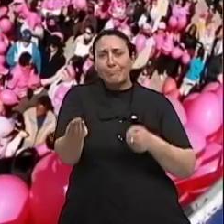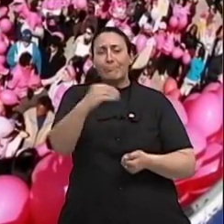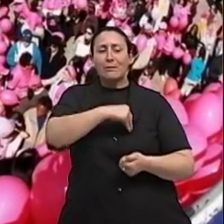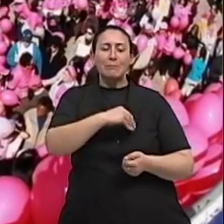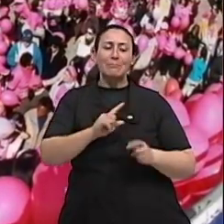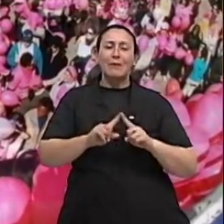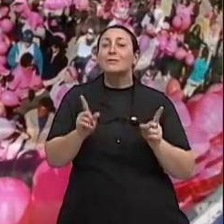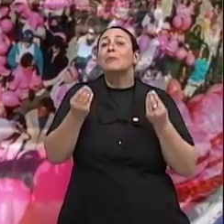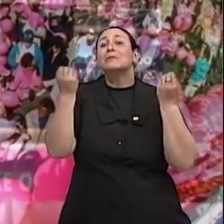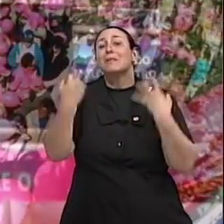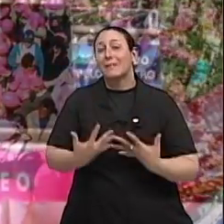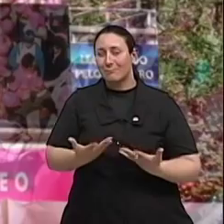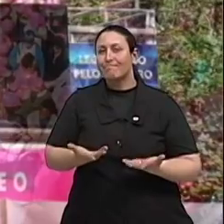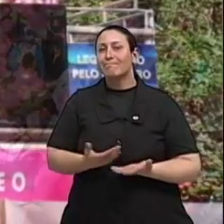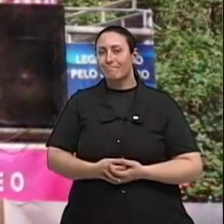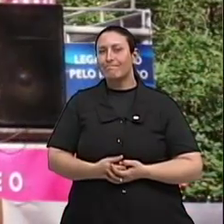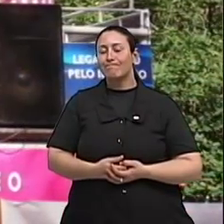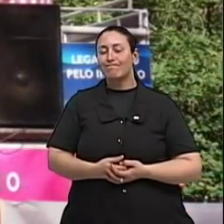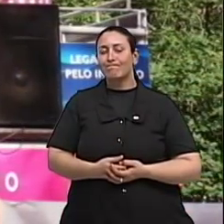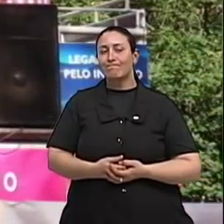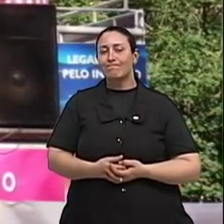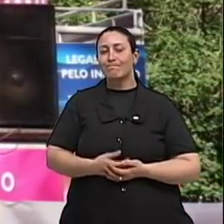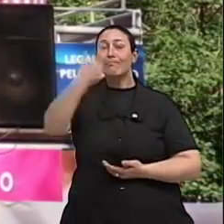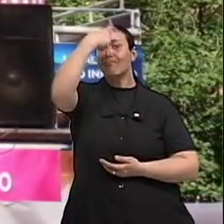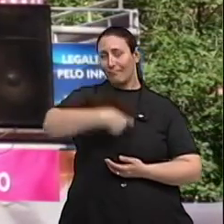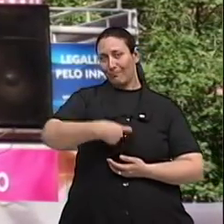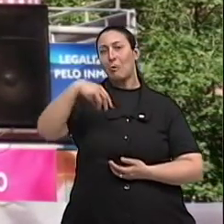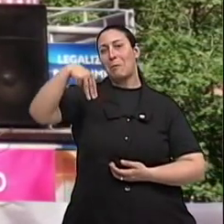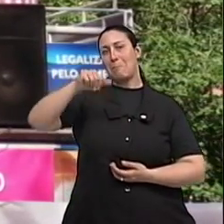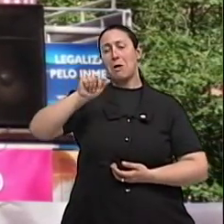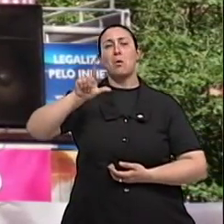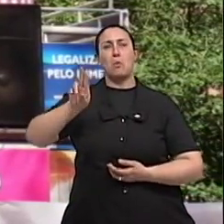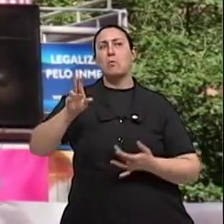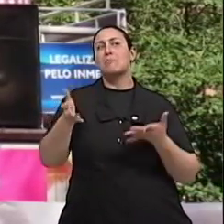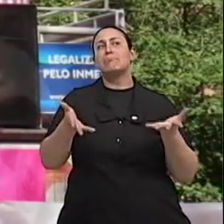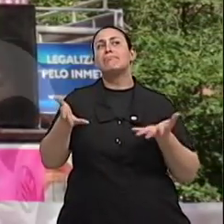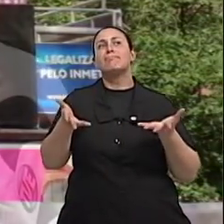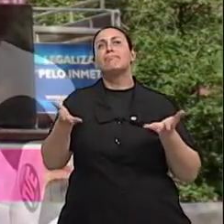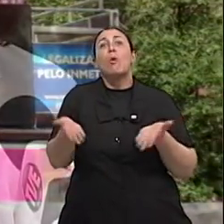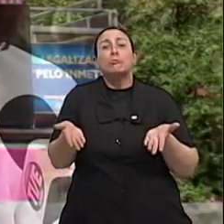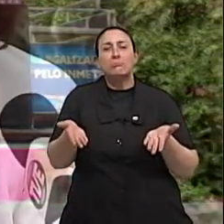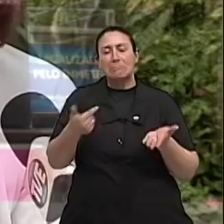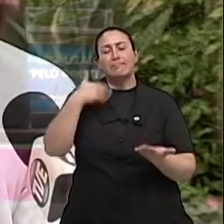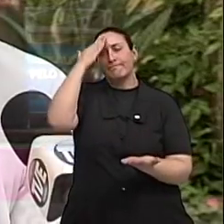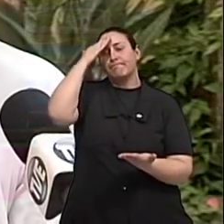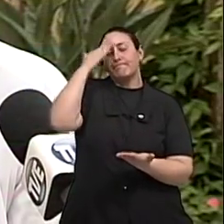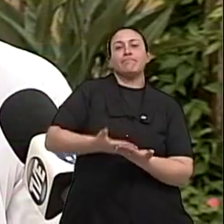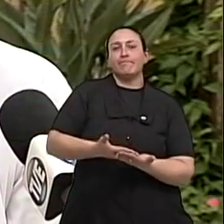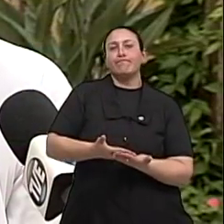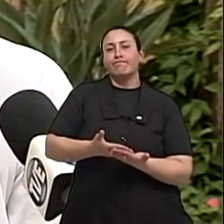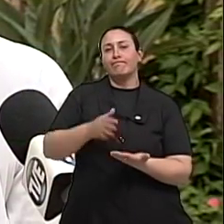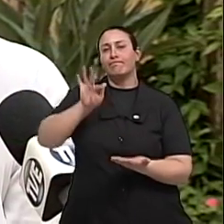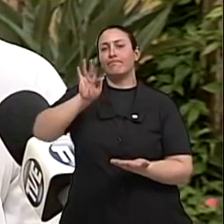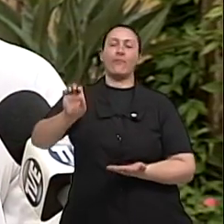como é que a gente explica tudo isso, né? A Malu, a Malu, assim, a Malu tem mais fé, tem mais fé, tem mais